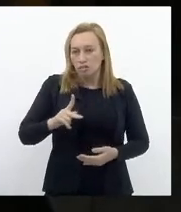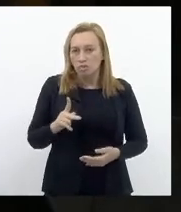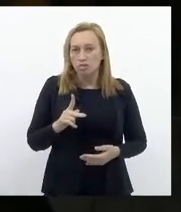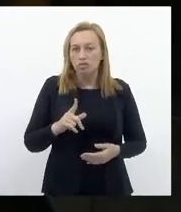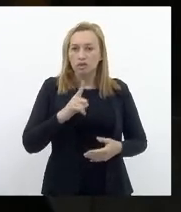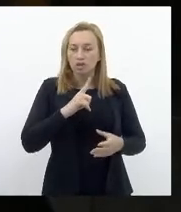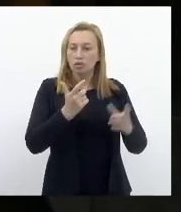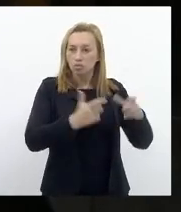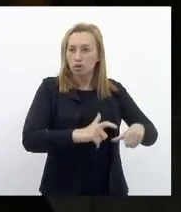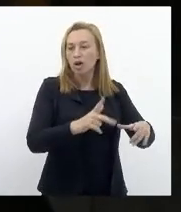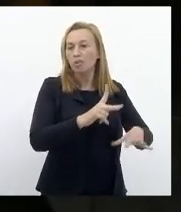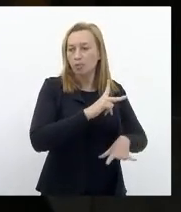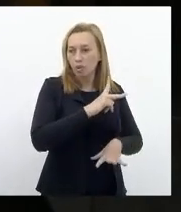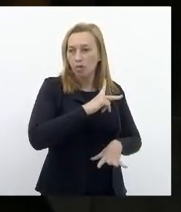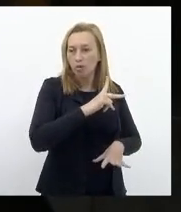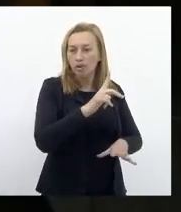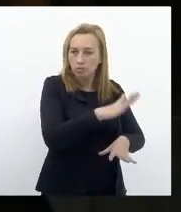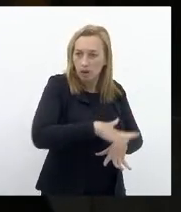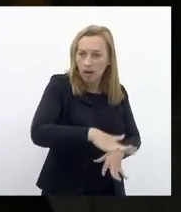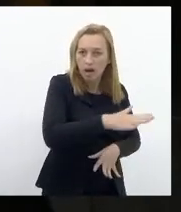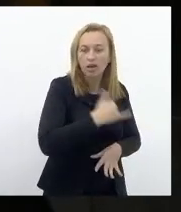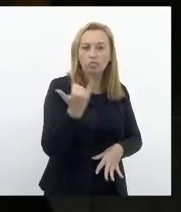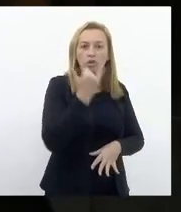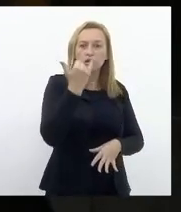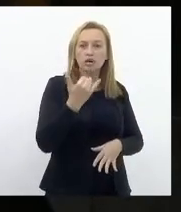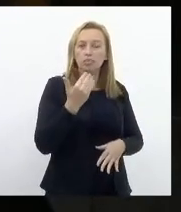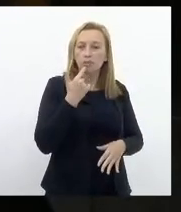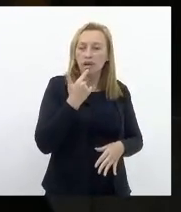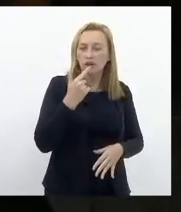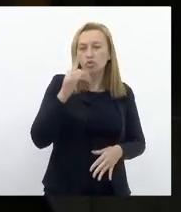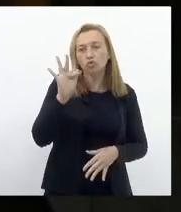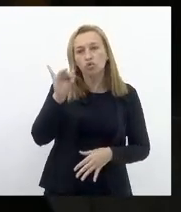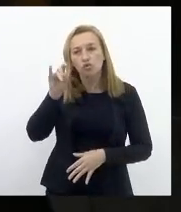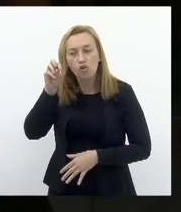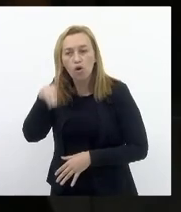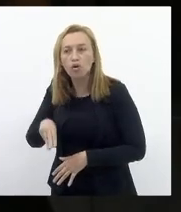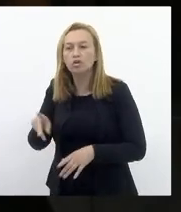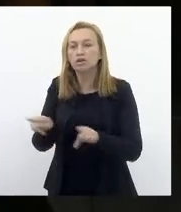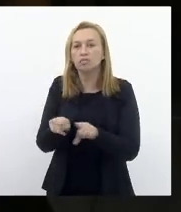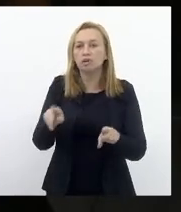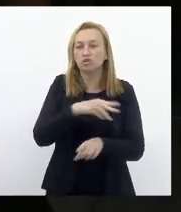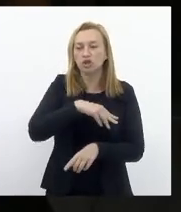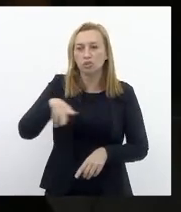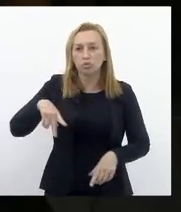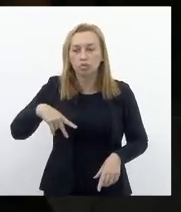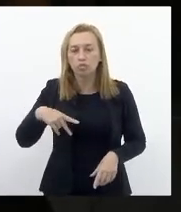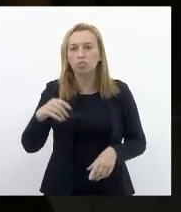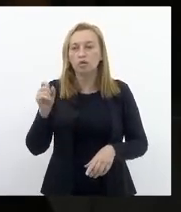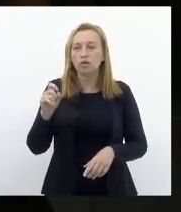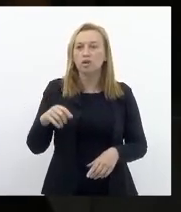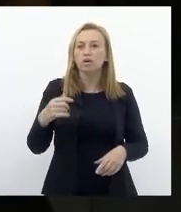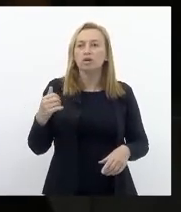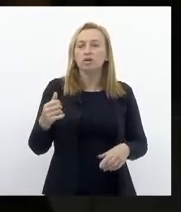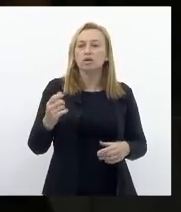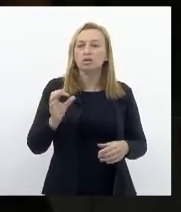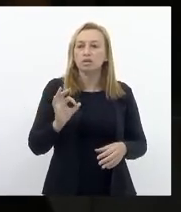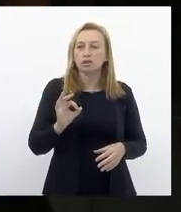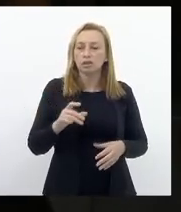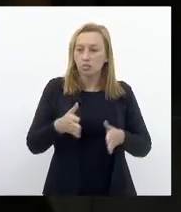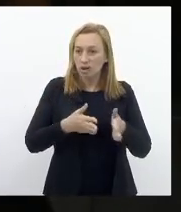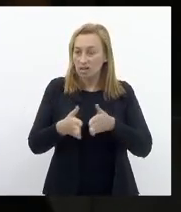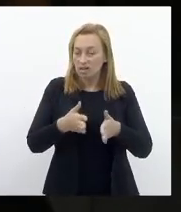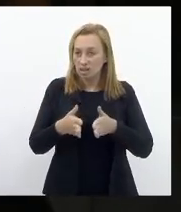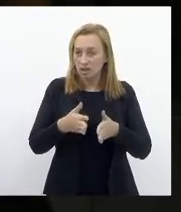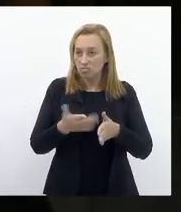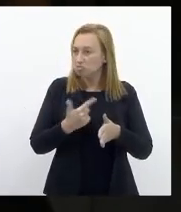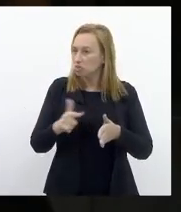Numa área importante Próxima ao fórum Próxima ao Ministério Público É apreciado para isso Garantir um acesso Porque não tem